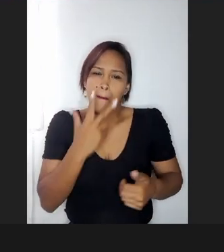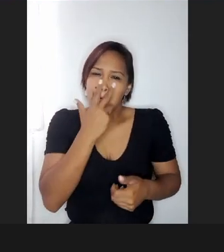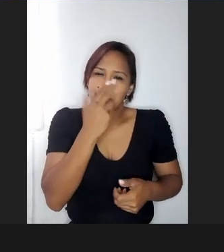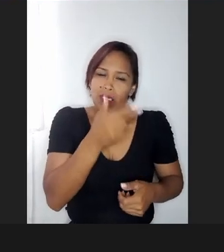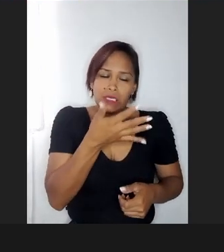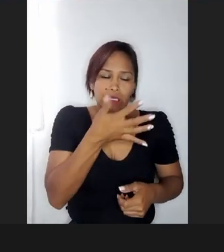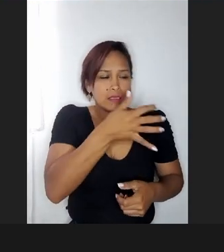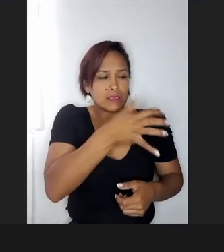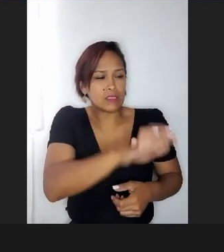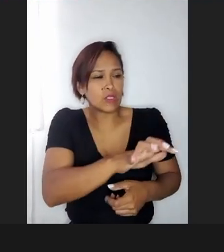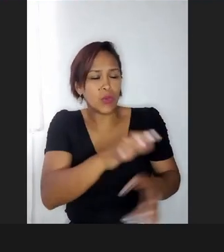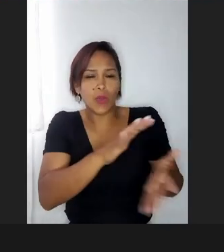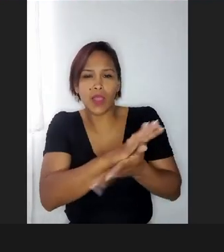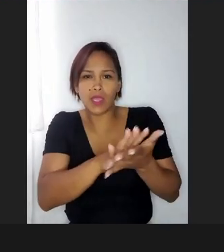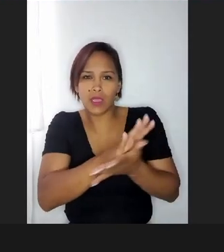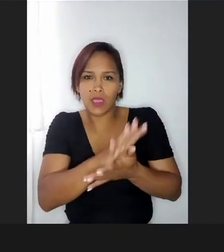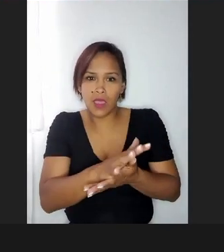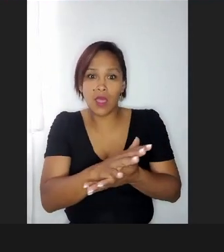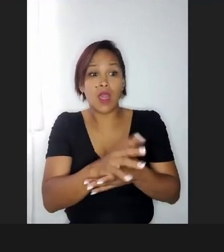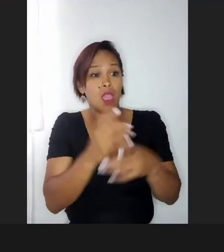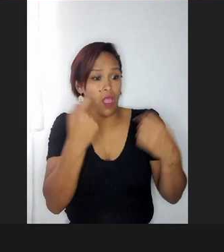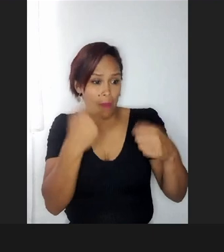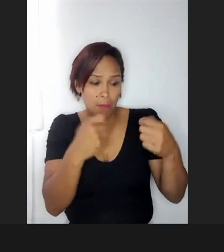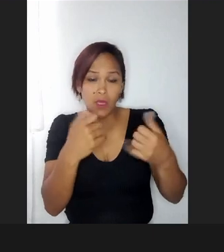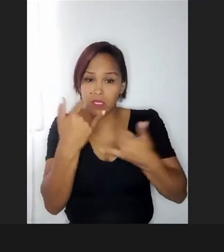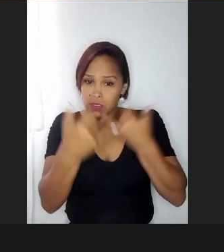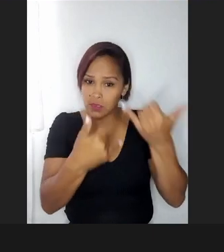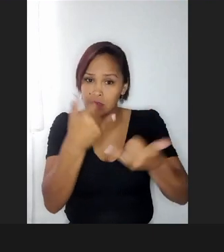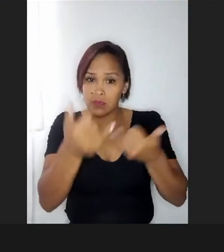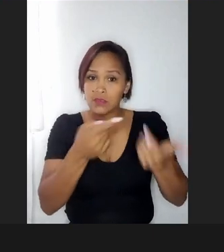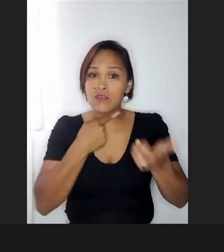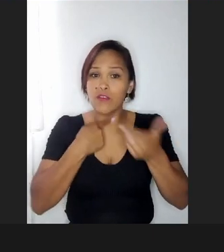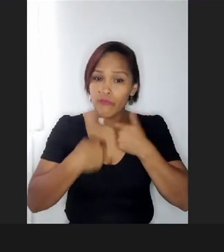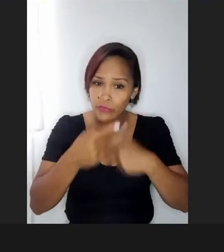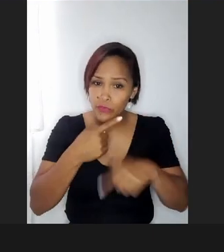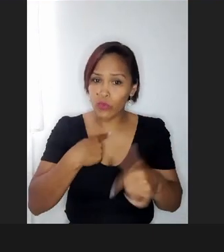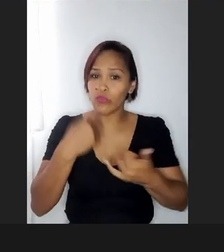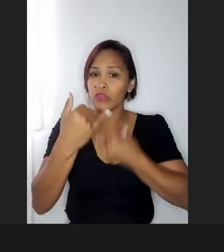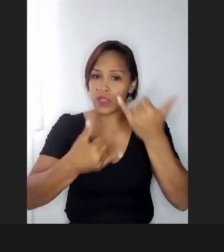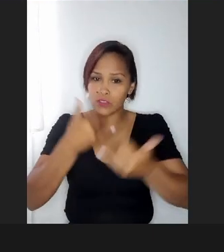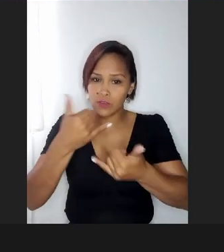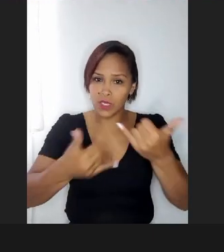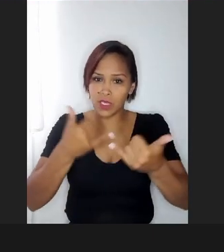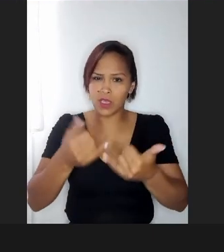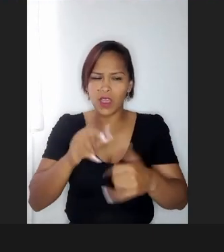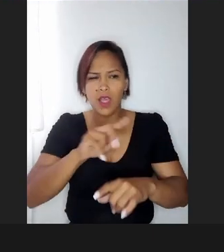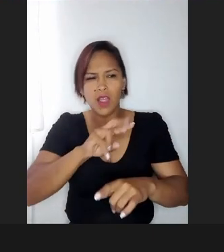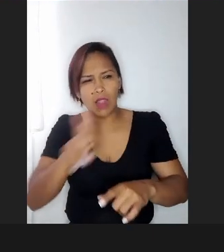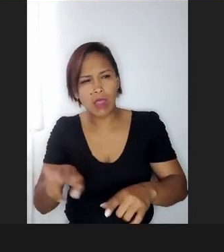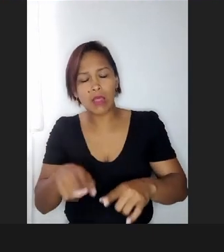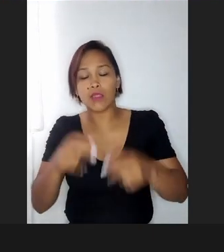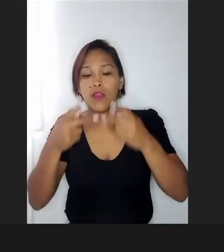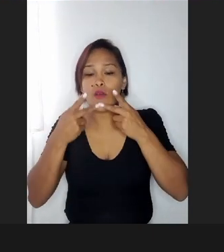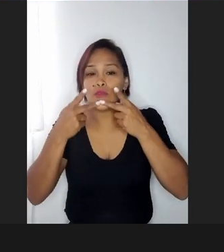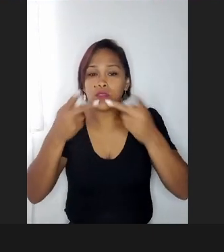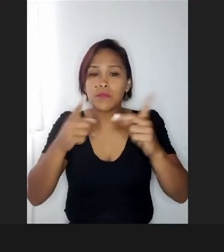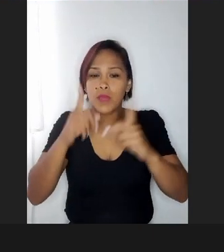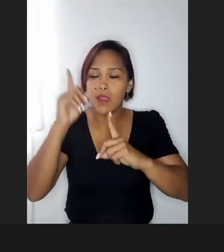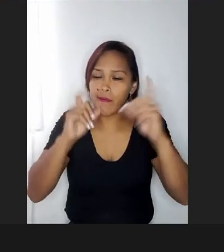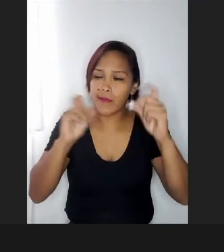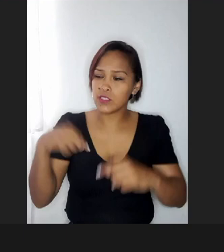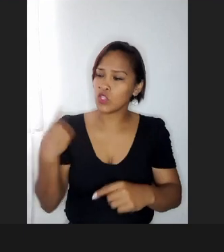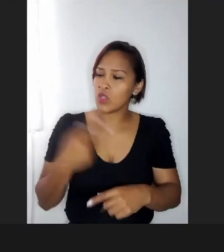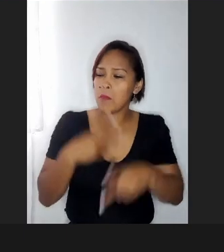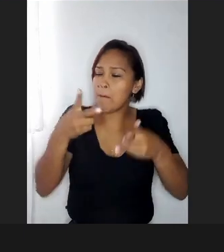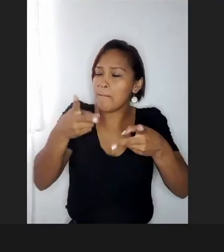brinca, o quanto elas têm, sim, essa necessidade do brincar, e às vezes ela não expressa, e às vezes a gente também não, não,